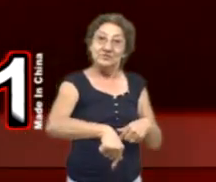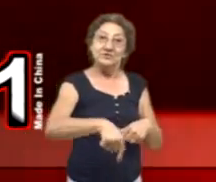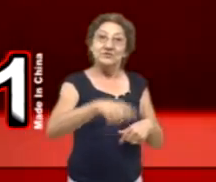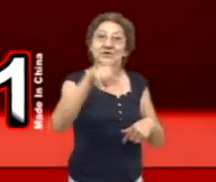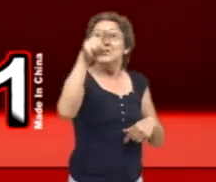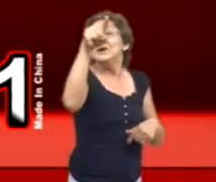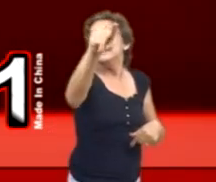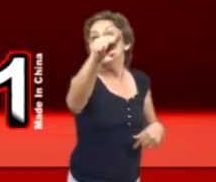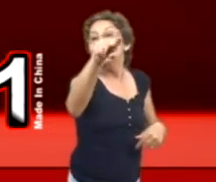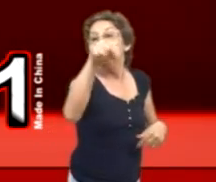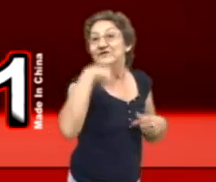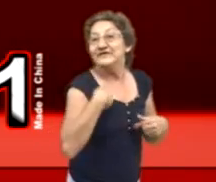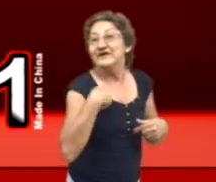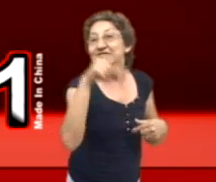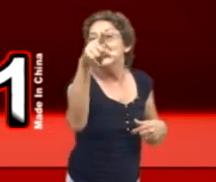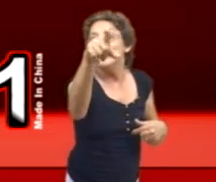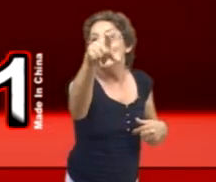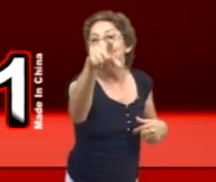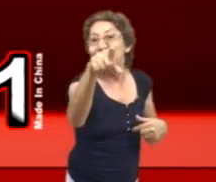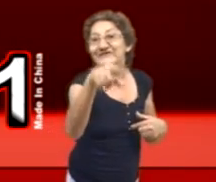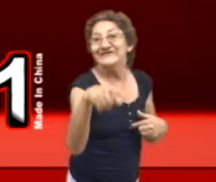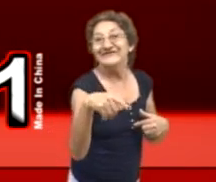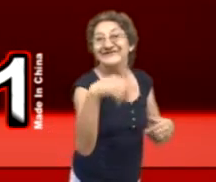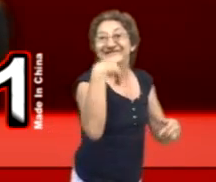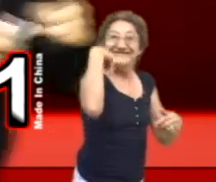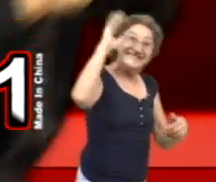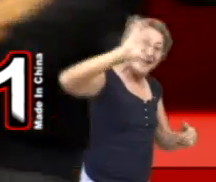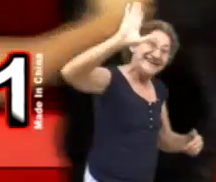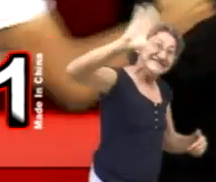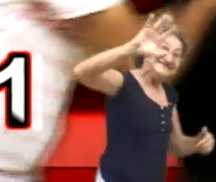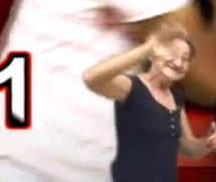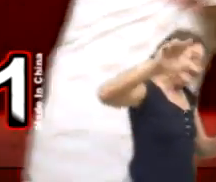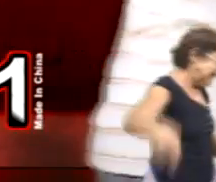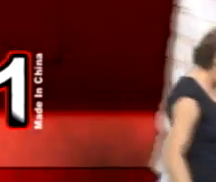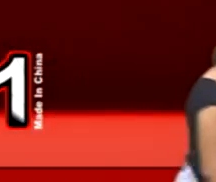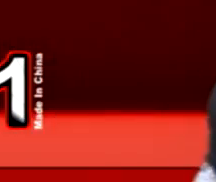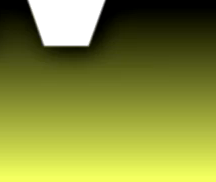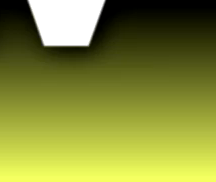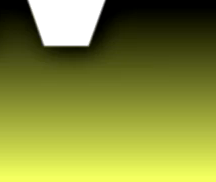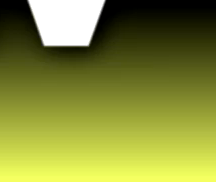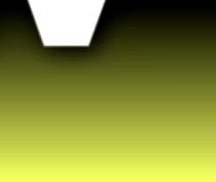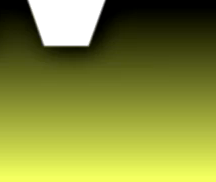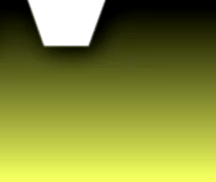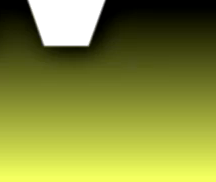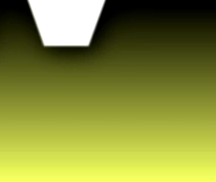tem esse tipo de coisa. E vote no Chinezinho. Um 7 em 1 para acabar com essa cachorrada.